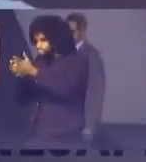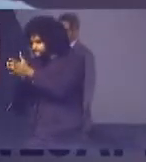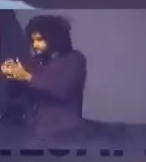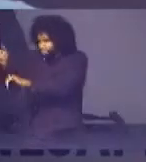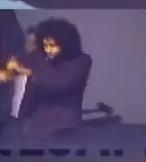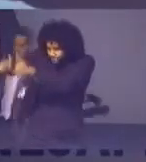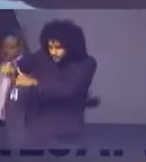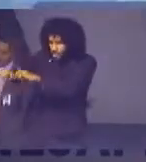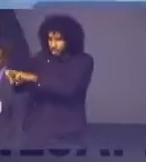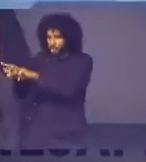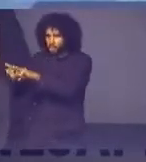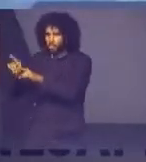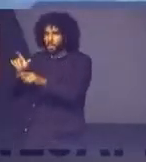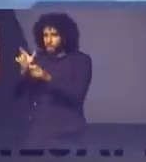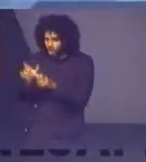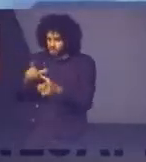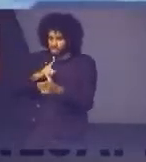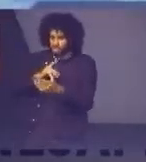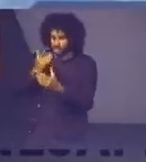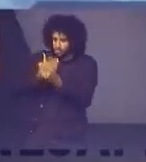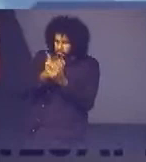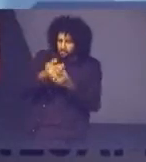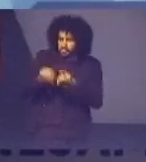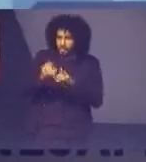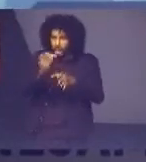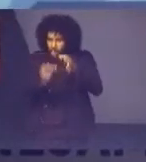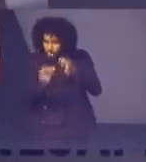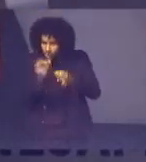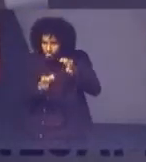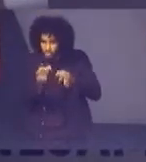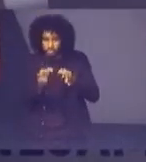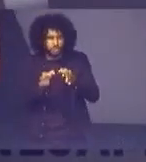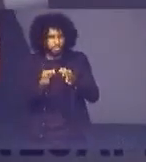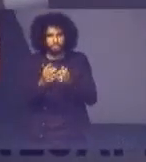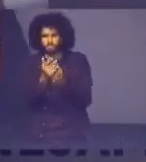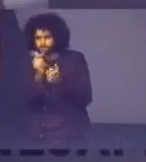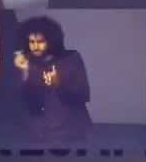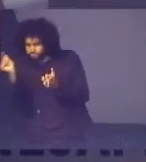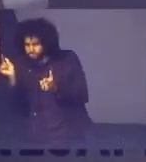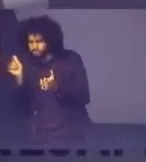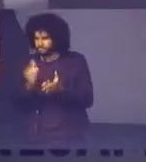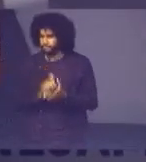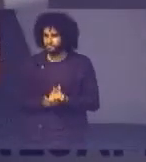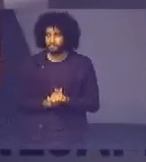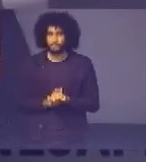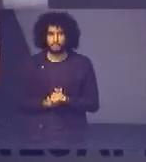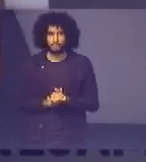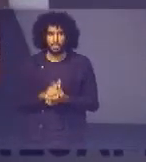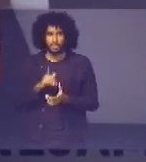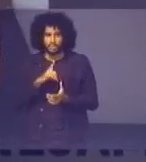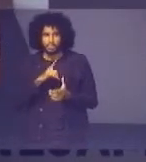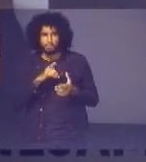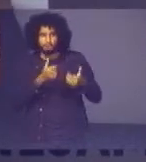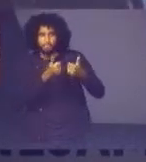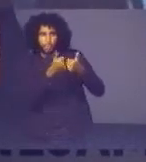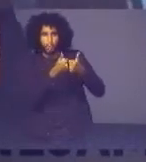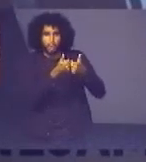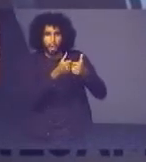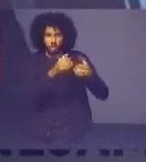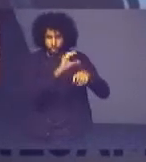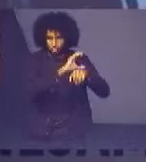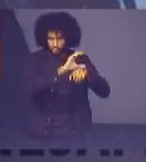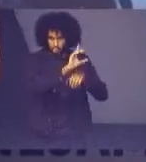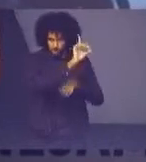central de mandados, cartórios, justiça consensual, entre outras. O envolvimento do curso de direito foi integral.